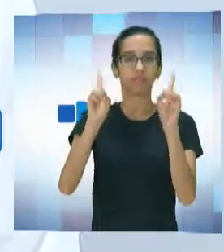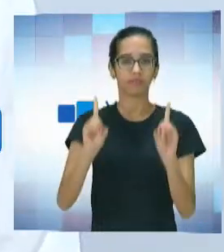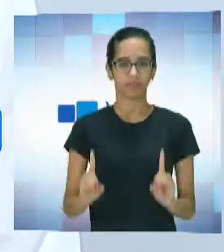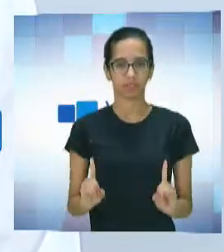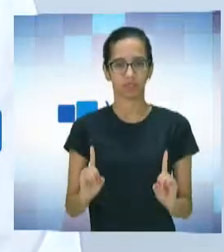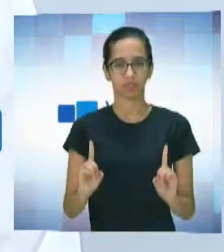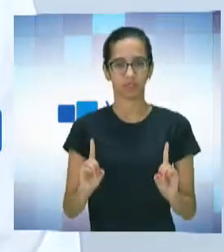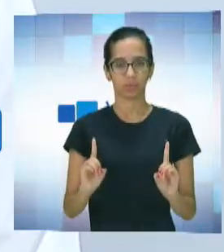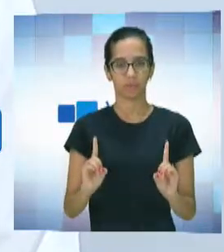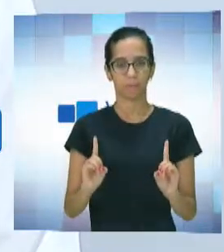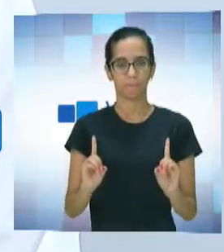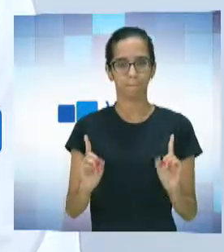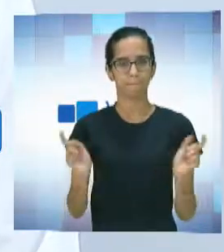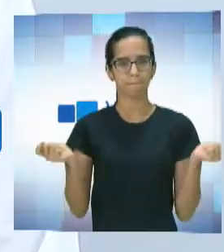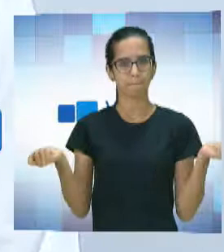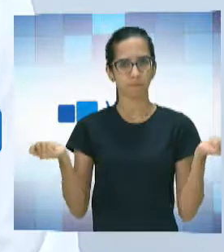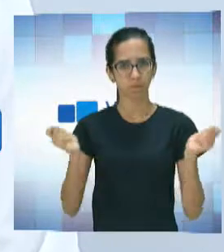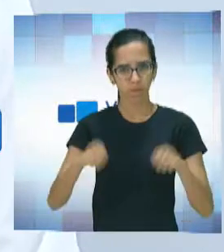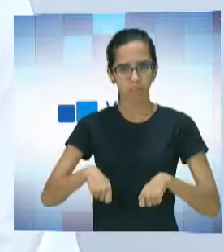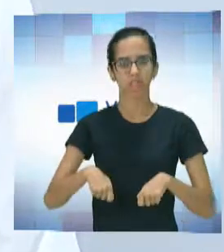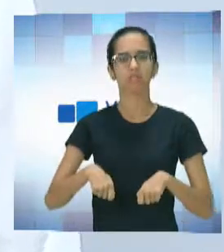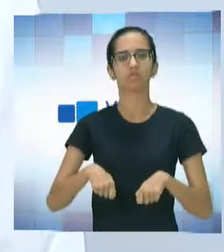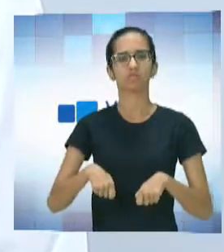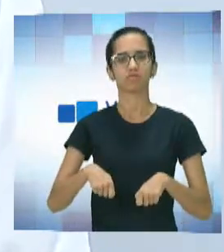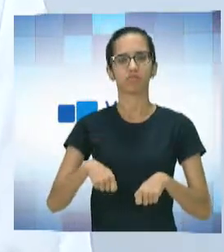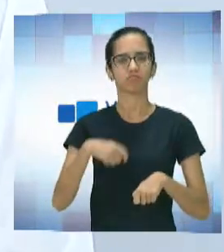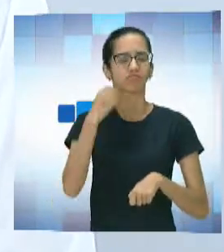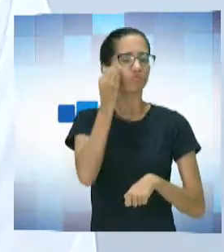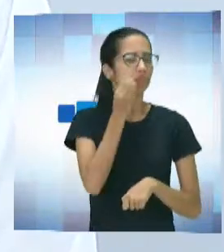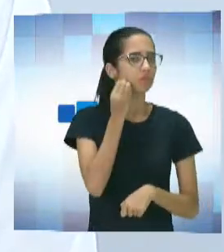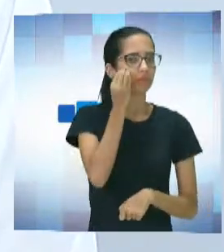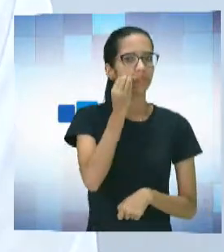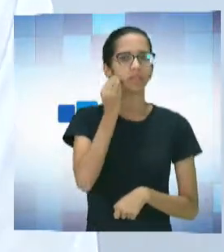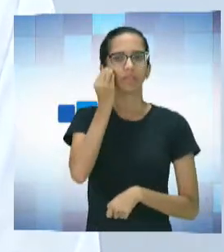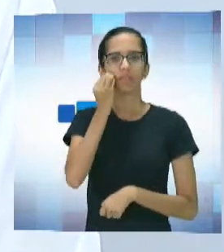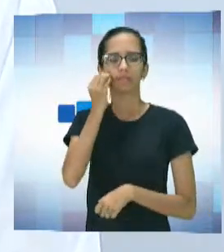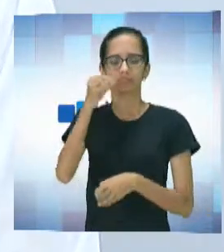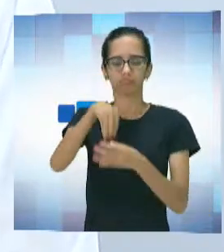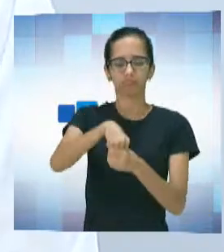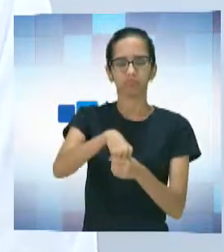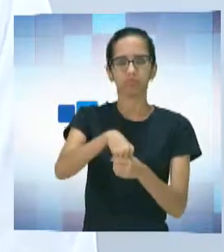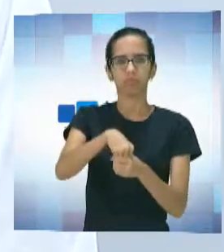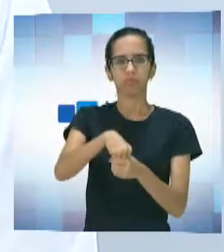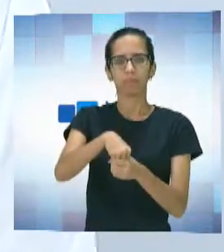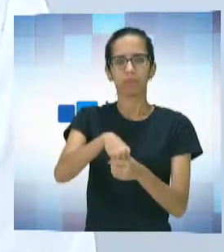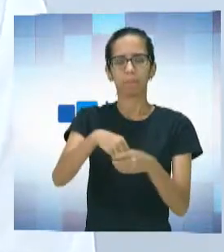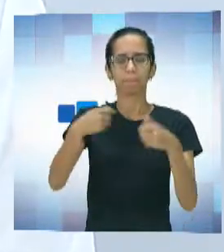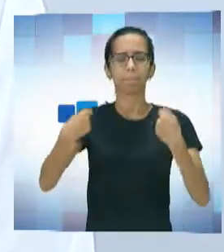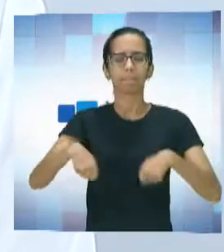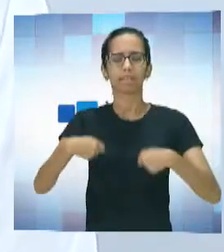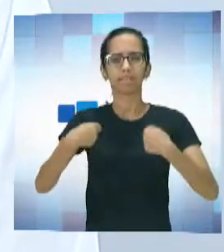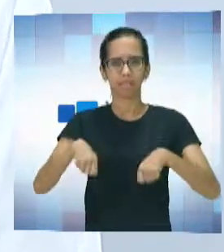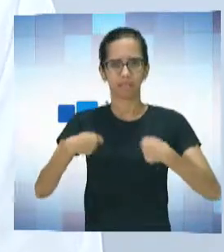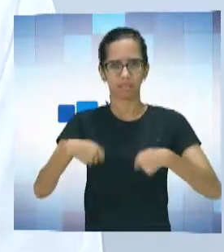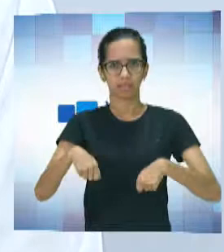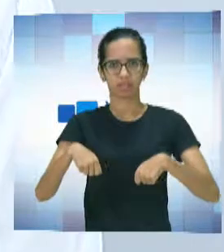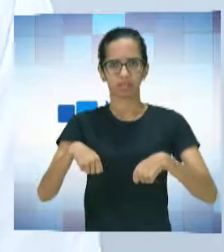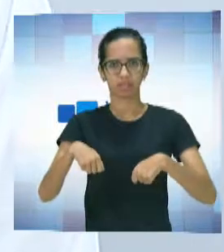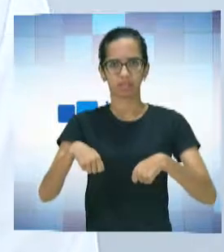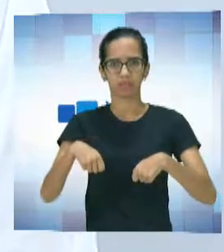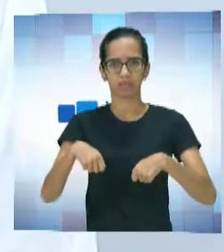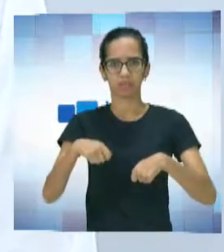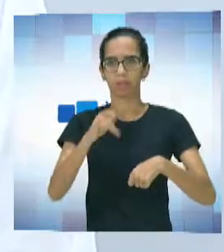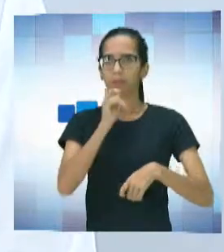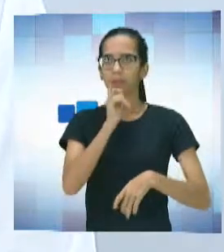tenham oportunidades, faz-se necessário que alguma coisa dentro do